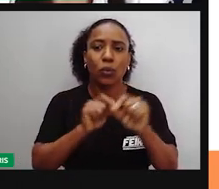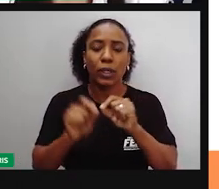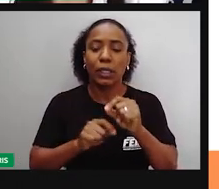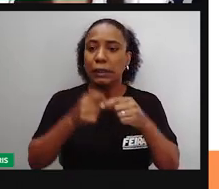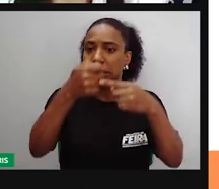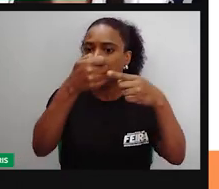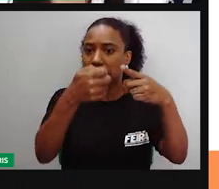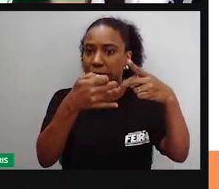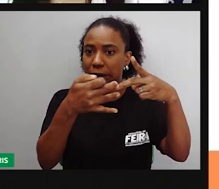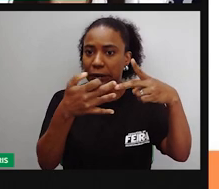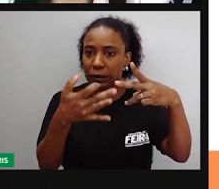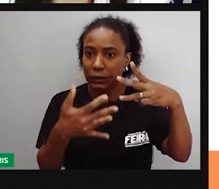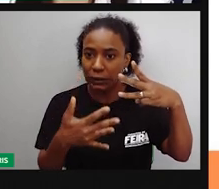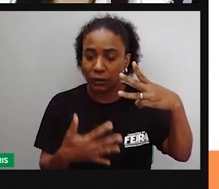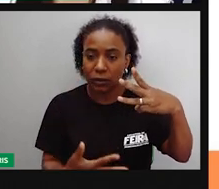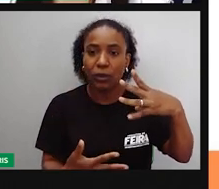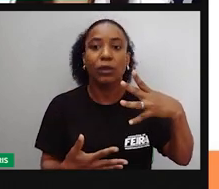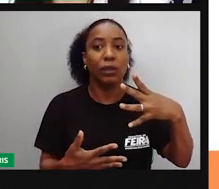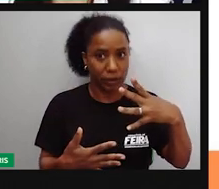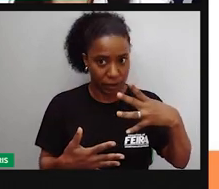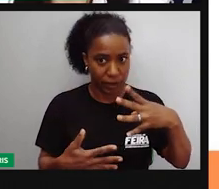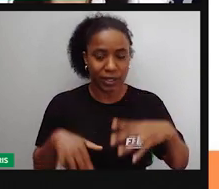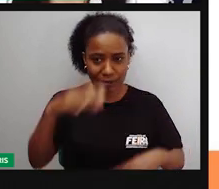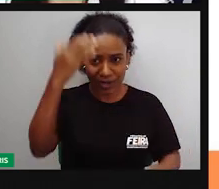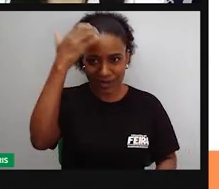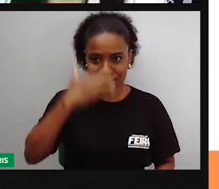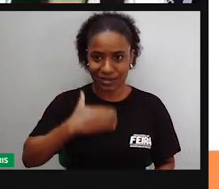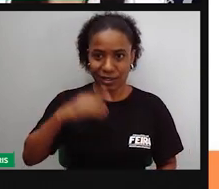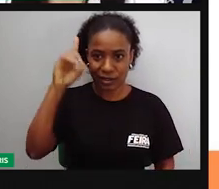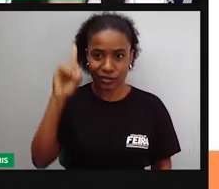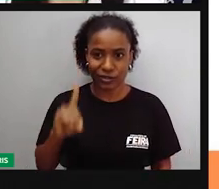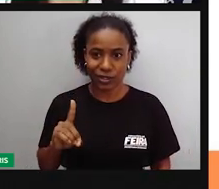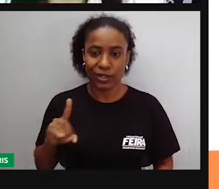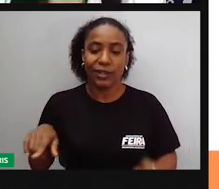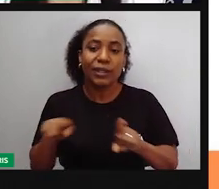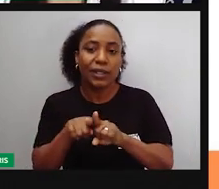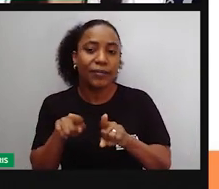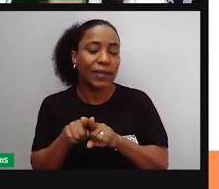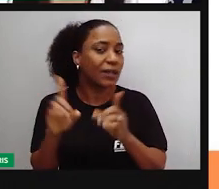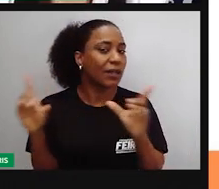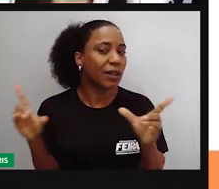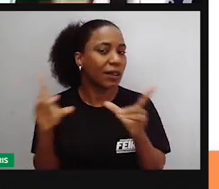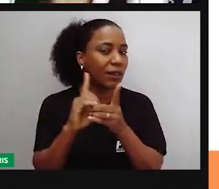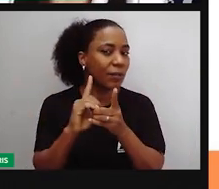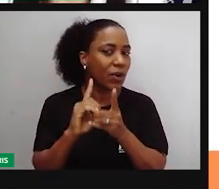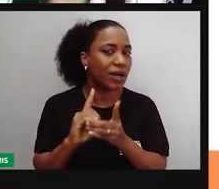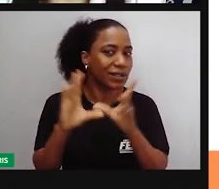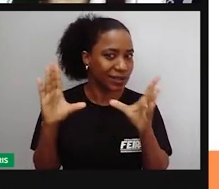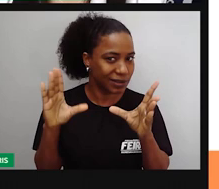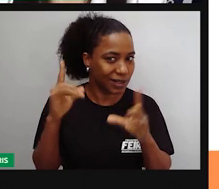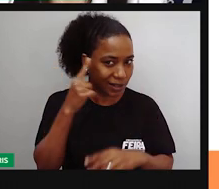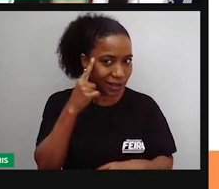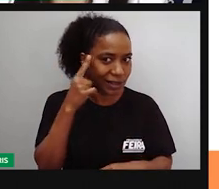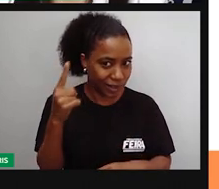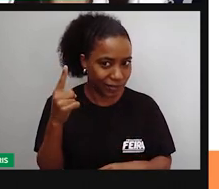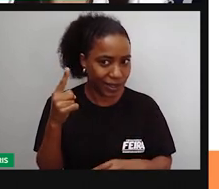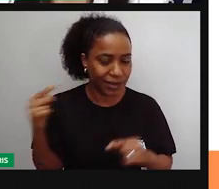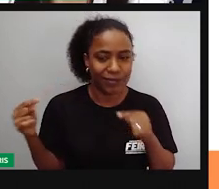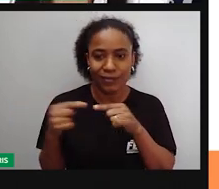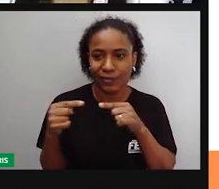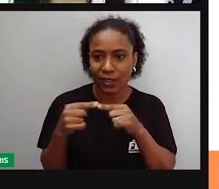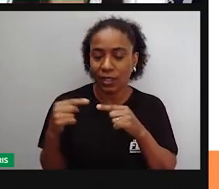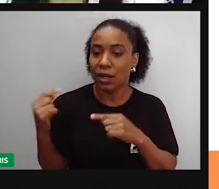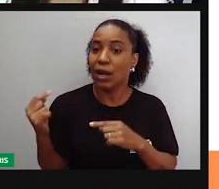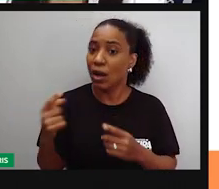Prodeu a respeito de cidadania e também a democracia que está relacionada ao poder de